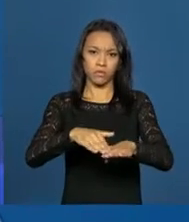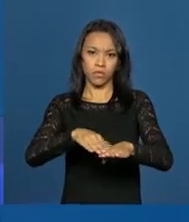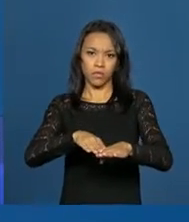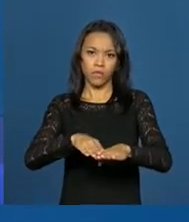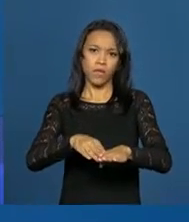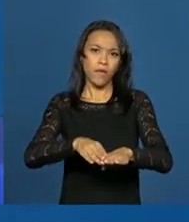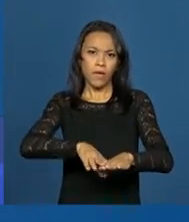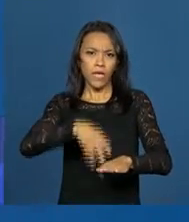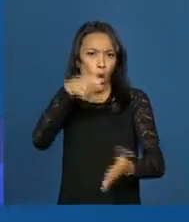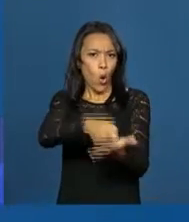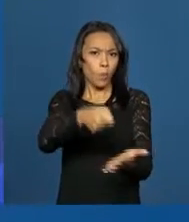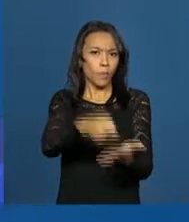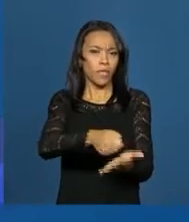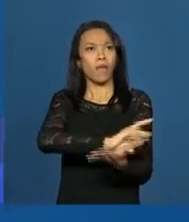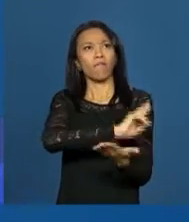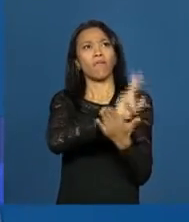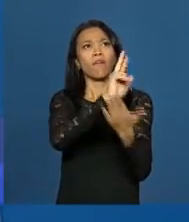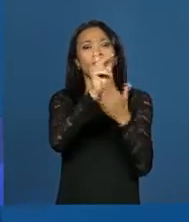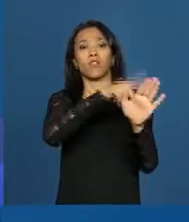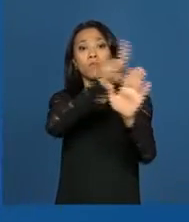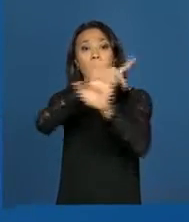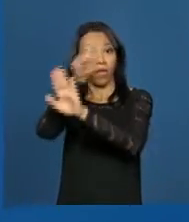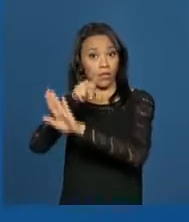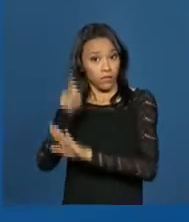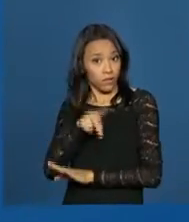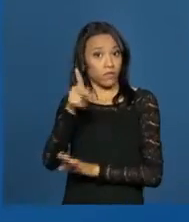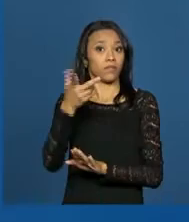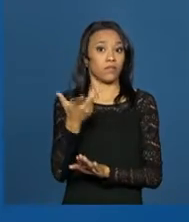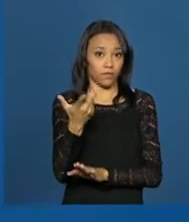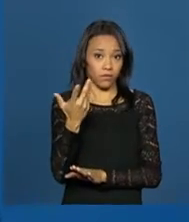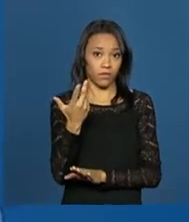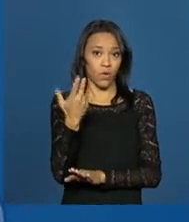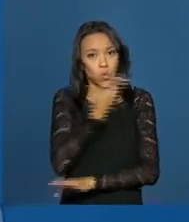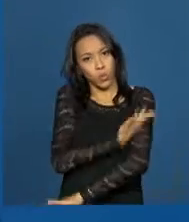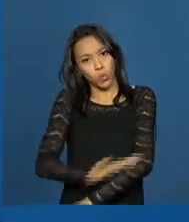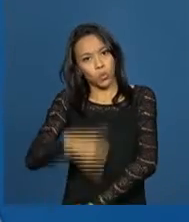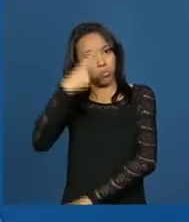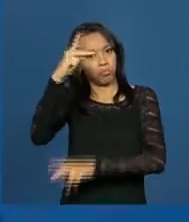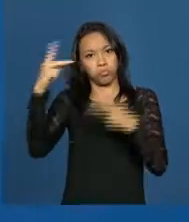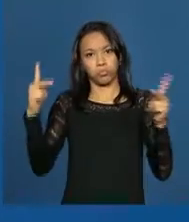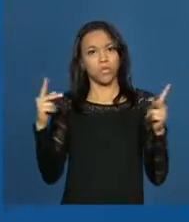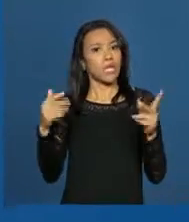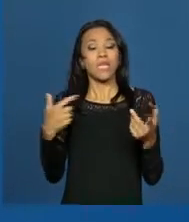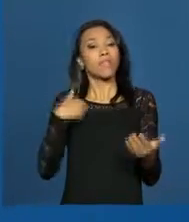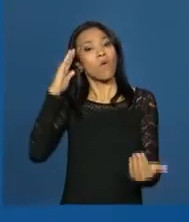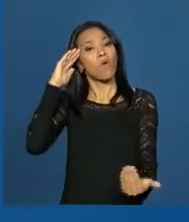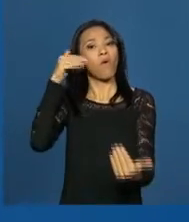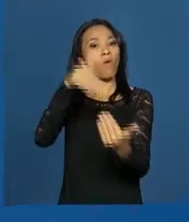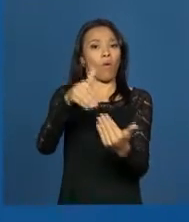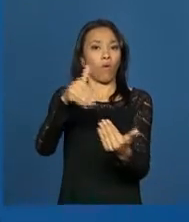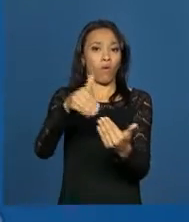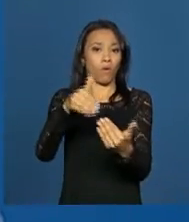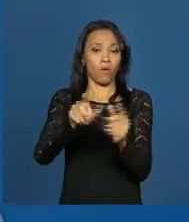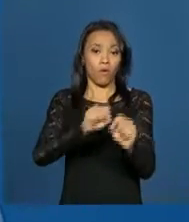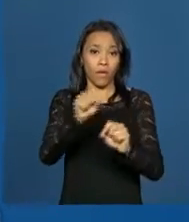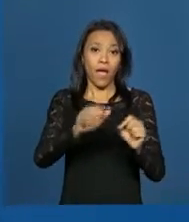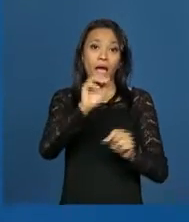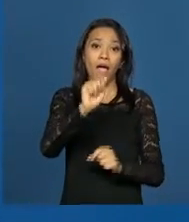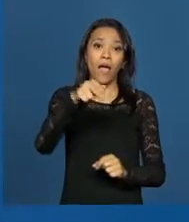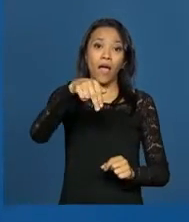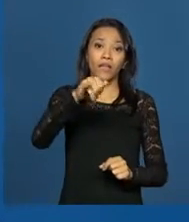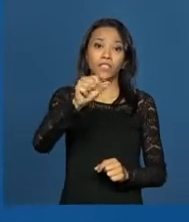a todas as nações, quer costumeiro, quer escrito, não admite anistia